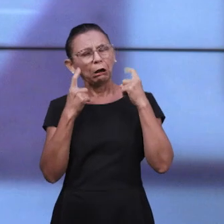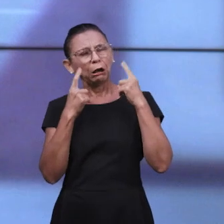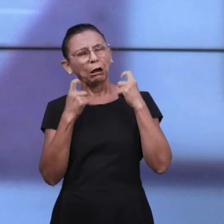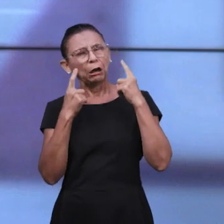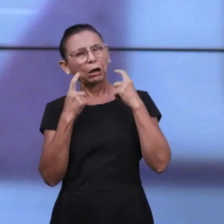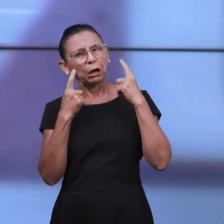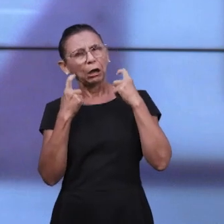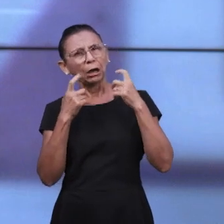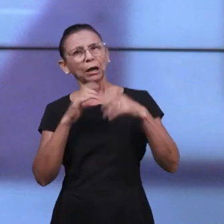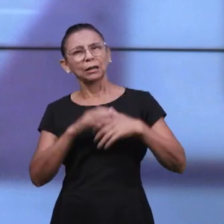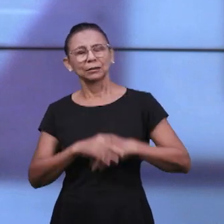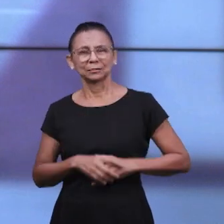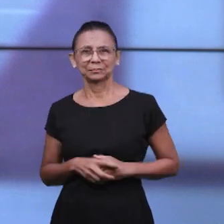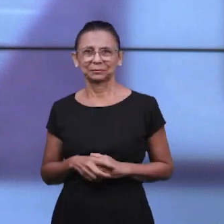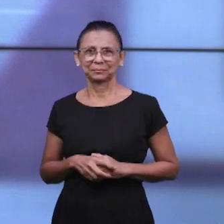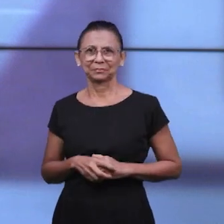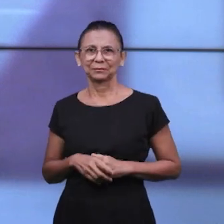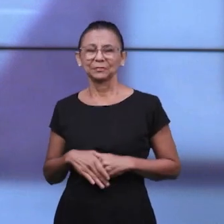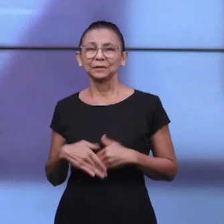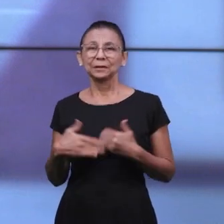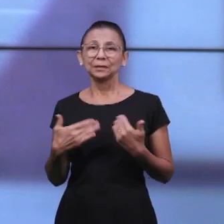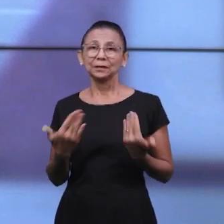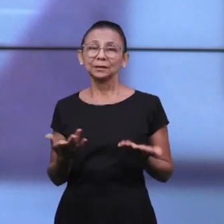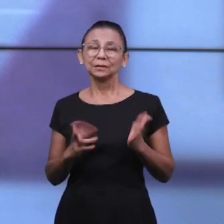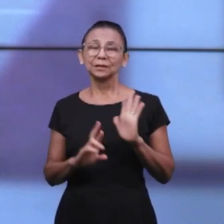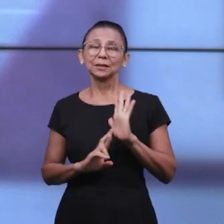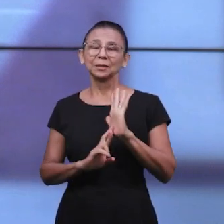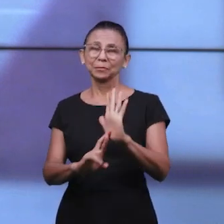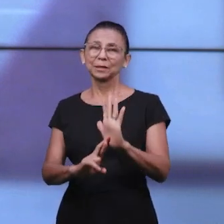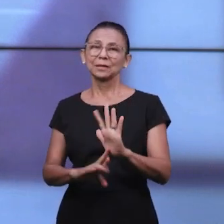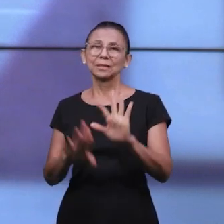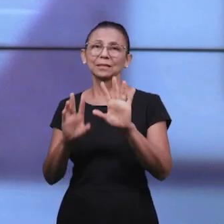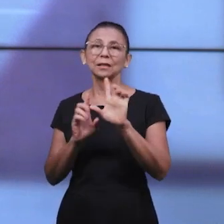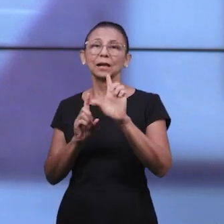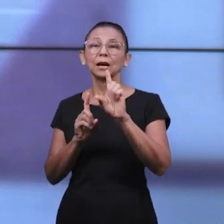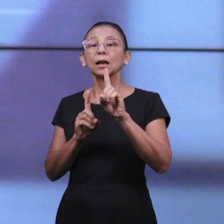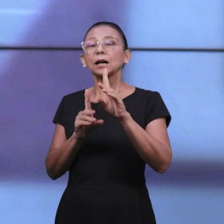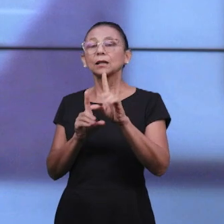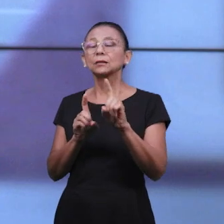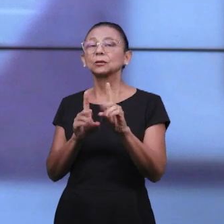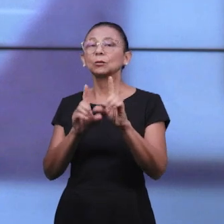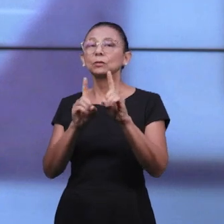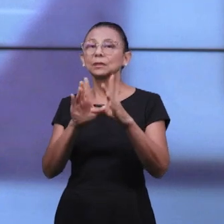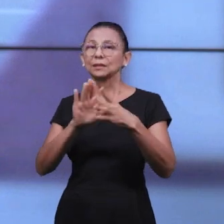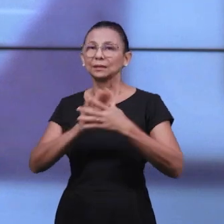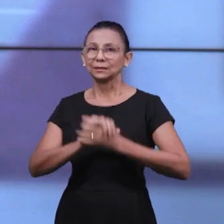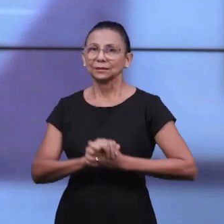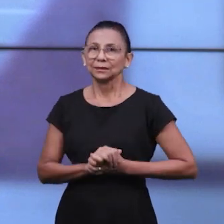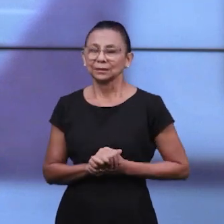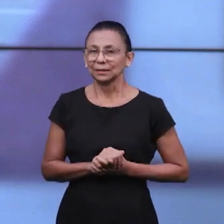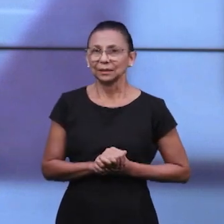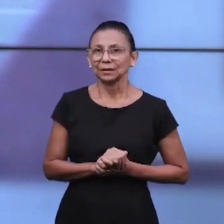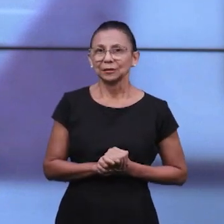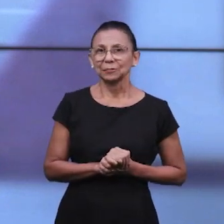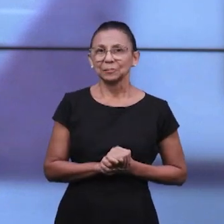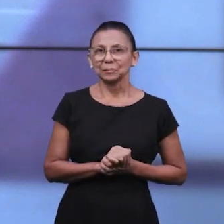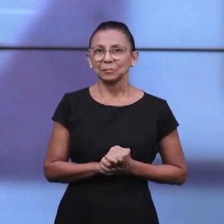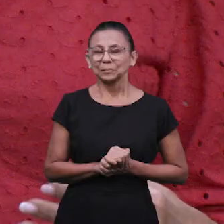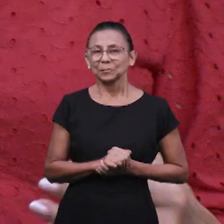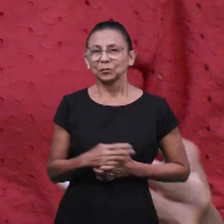exclusivo tipifica a doutrina, a palavra do Senhor, que sustenta a criança na primeira infância.